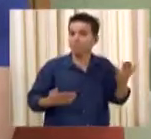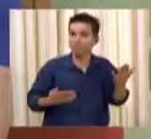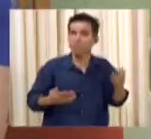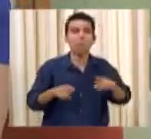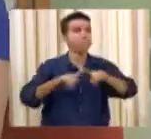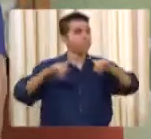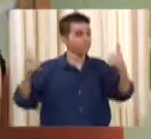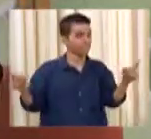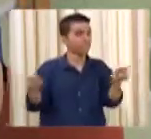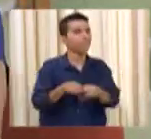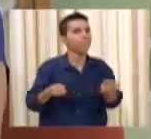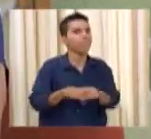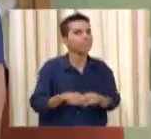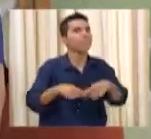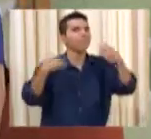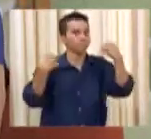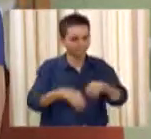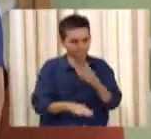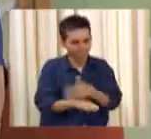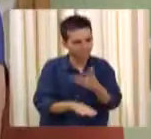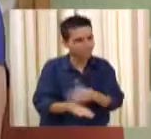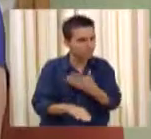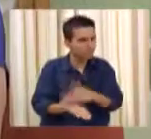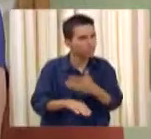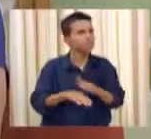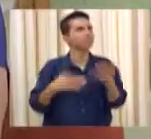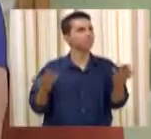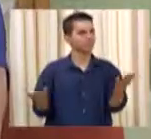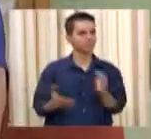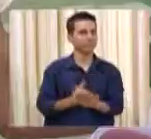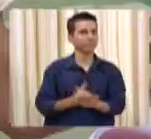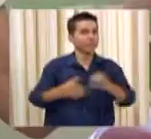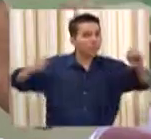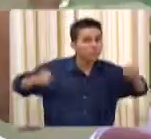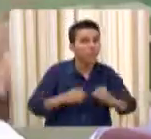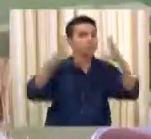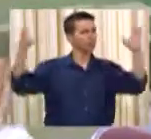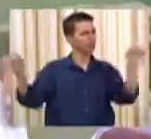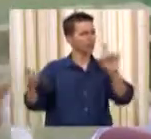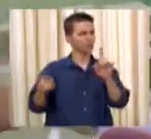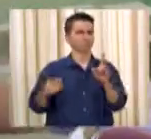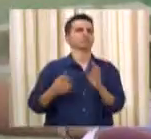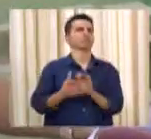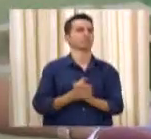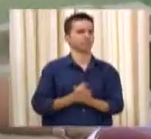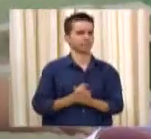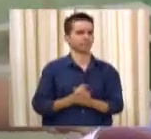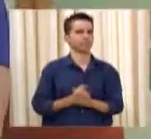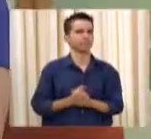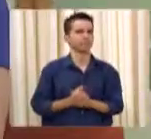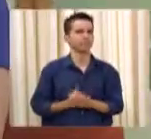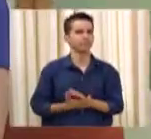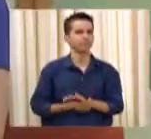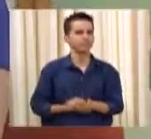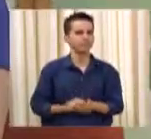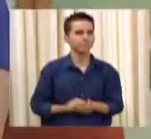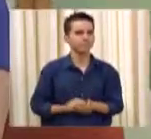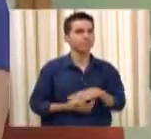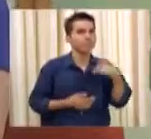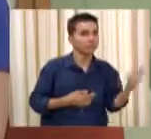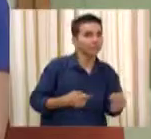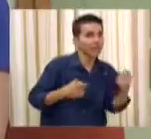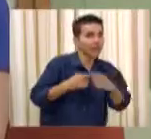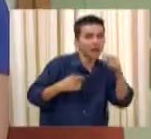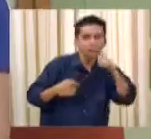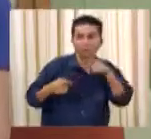depende de treinamento. É como a até viu na matéria, não é um milagre. Exatamente. É por isso que o a doutora Márcia falou é importante.